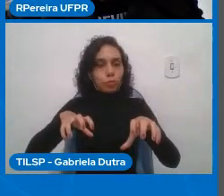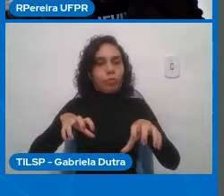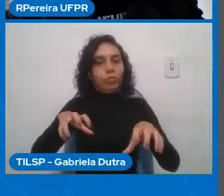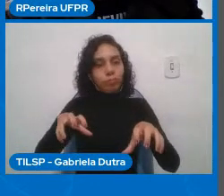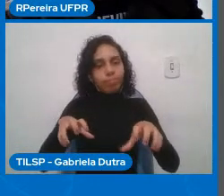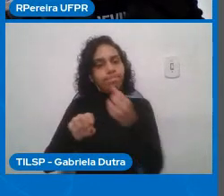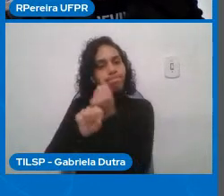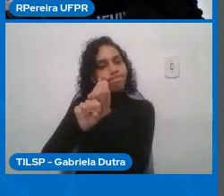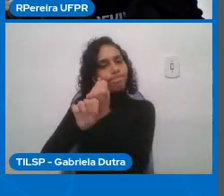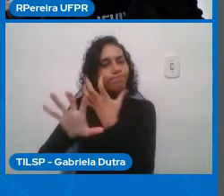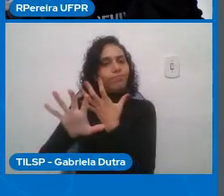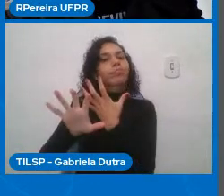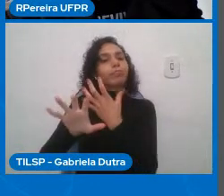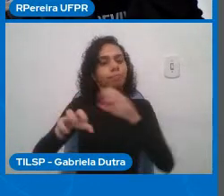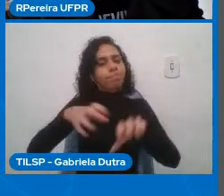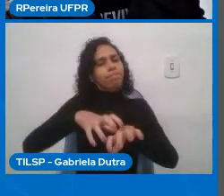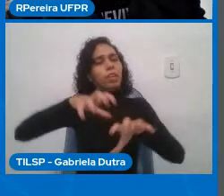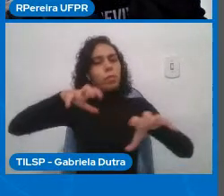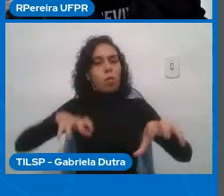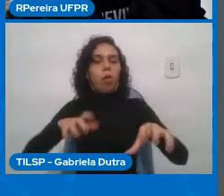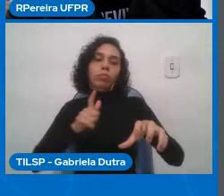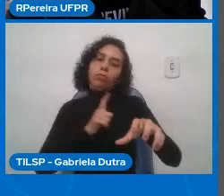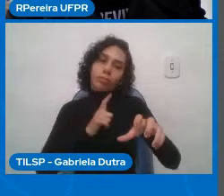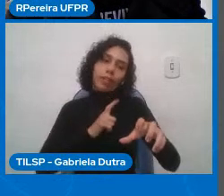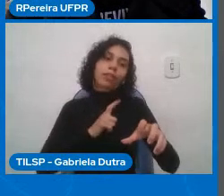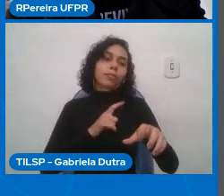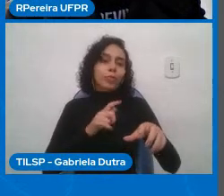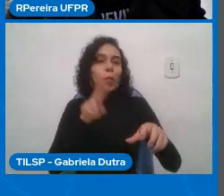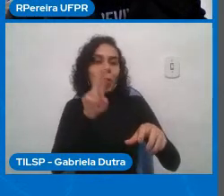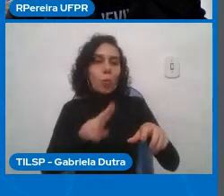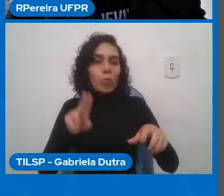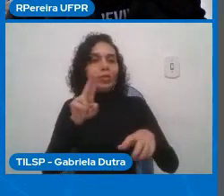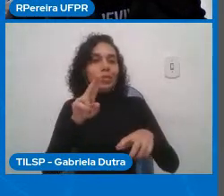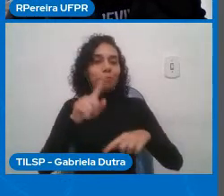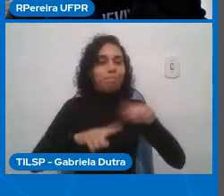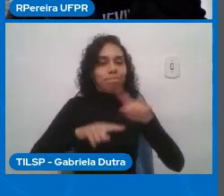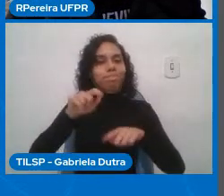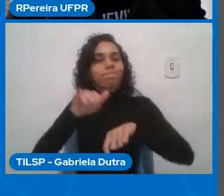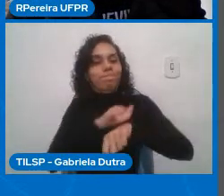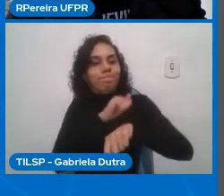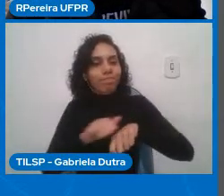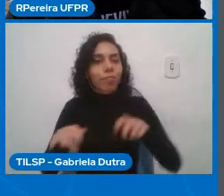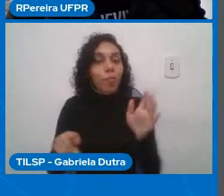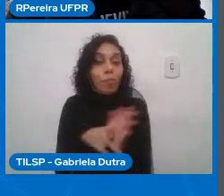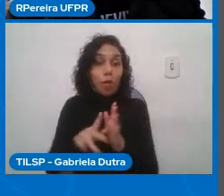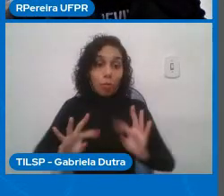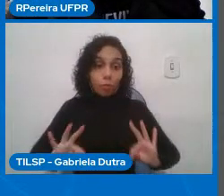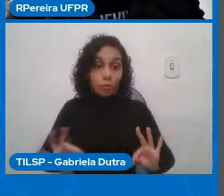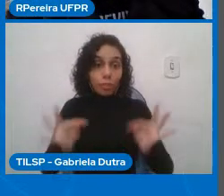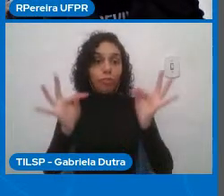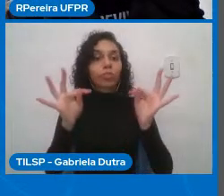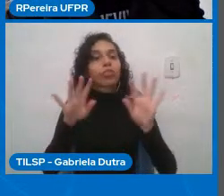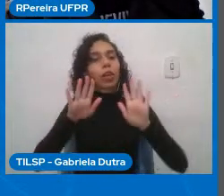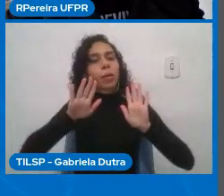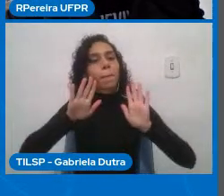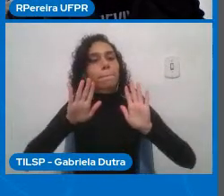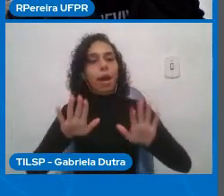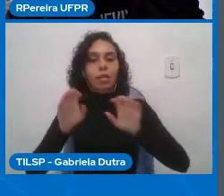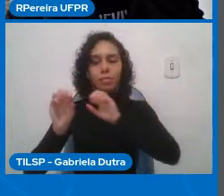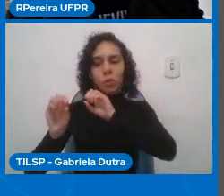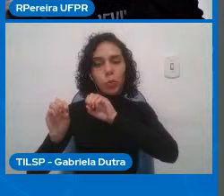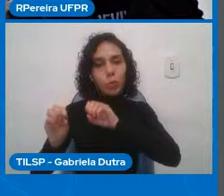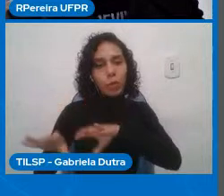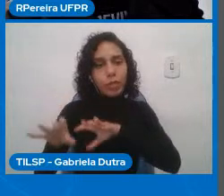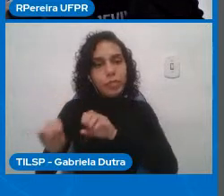tecnologia mas quando é o ensino convencional ensino presencial isso